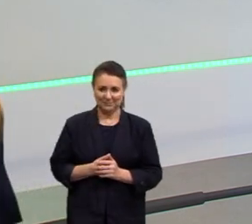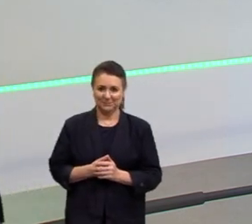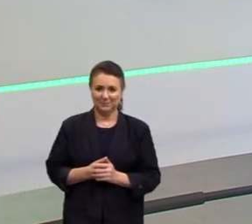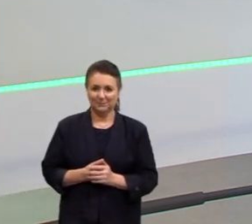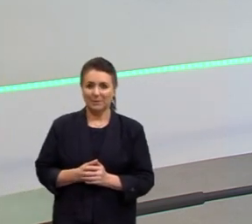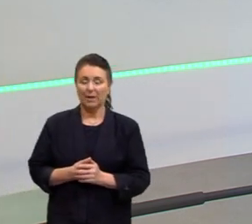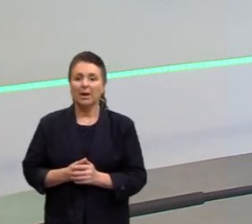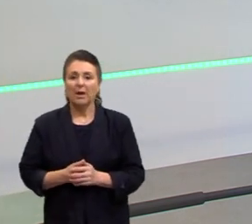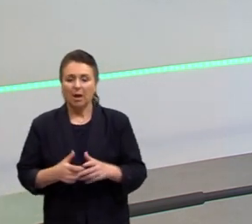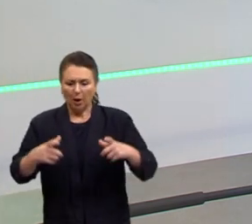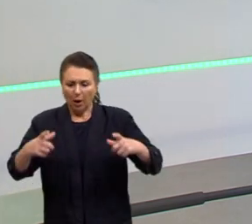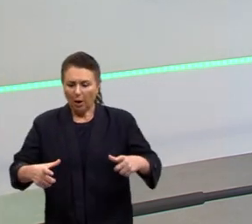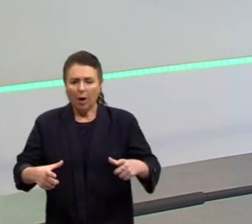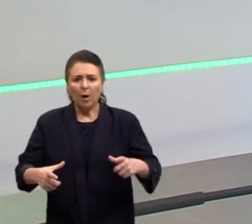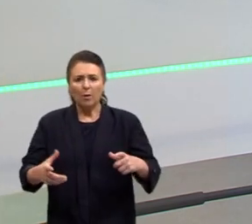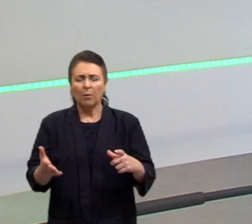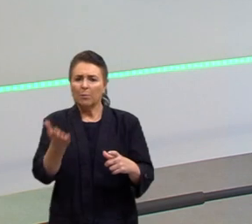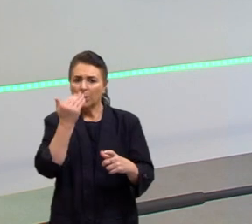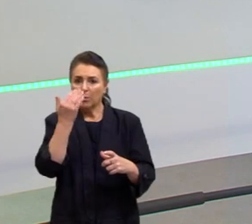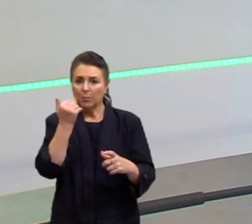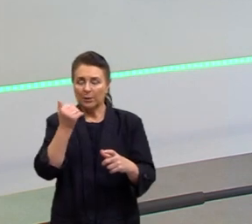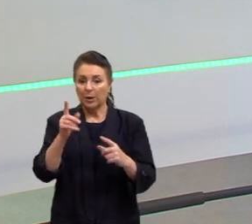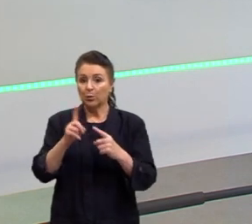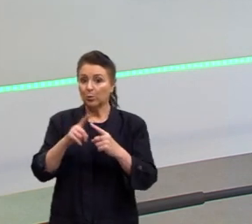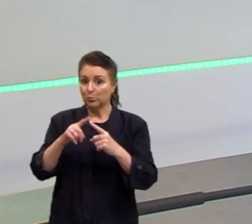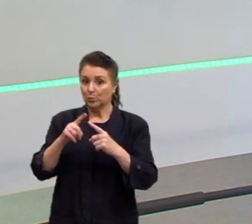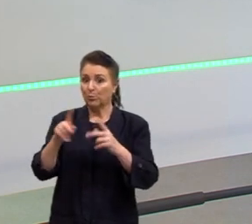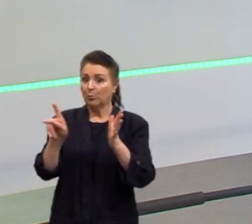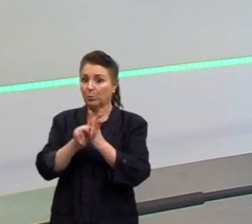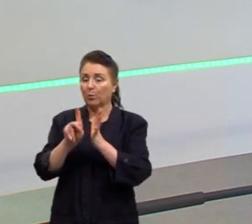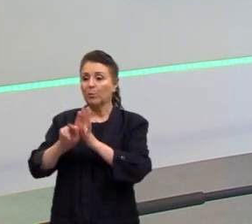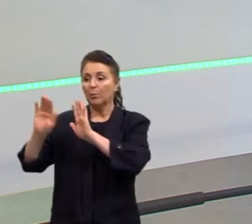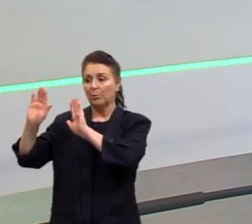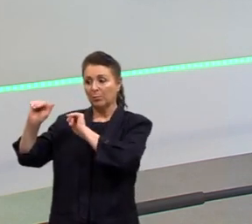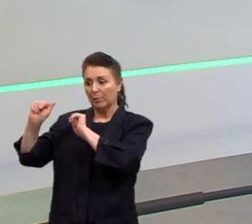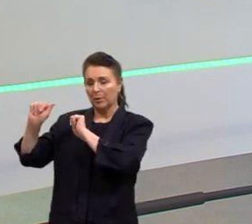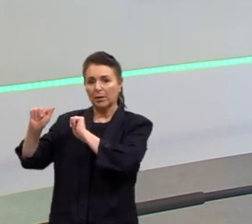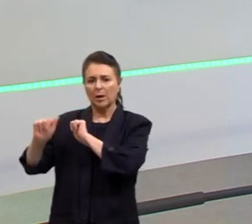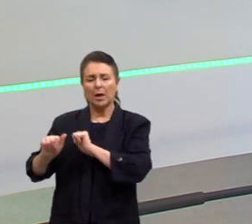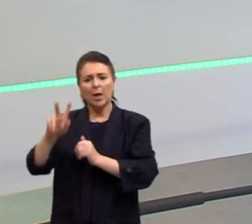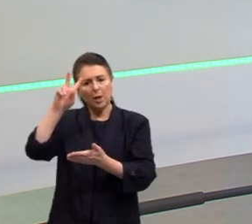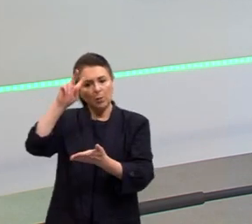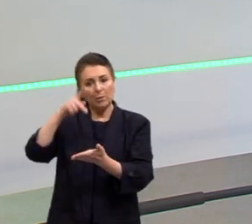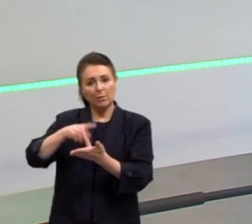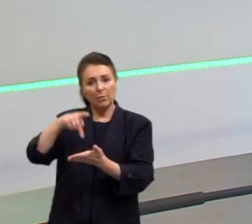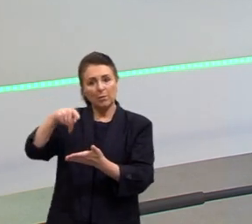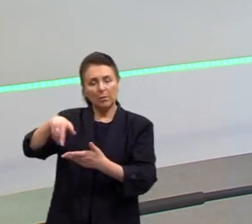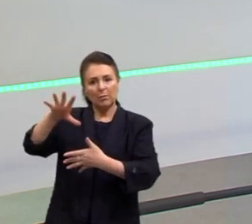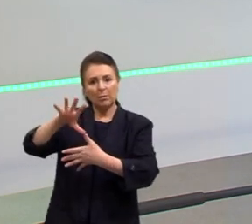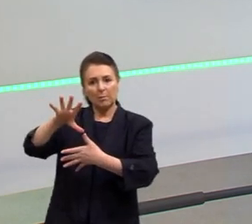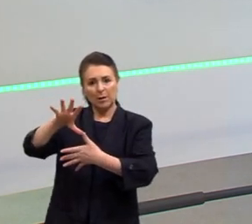prato típico hispânico, ou reconhecido hoje na América como prato típico hispânico, porque na